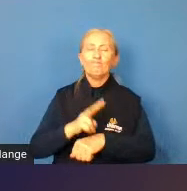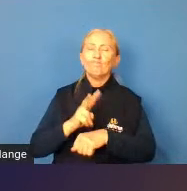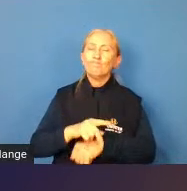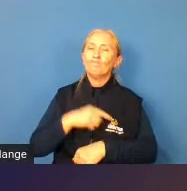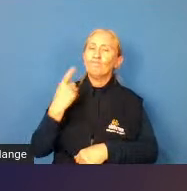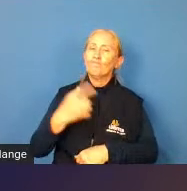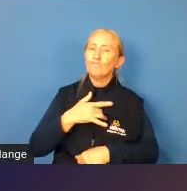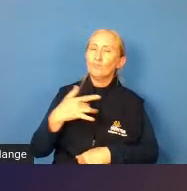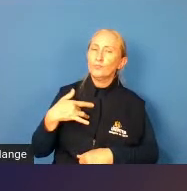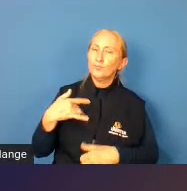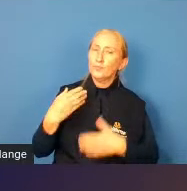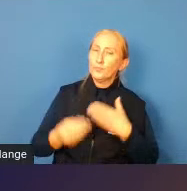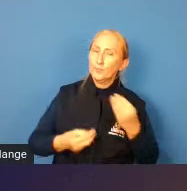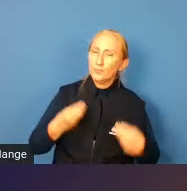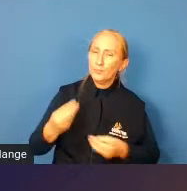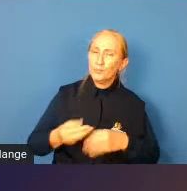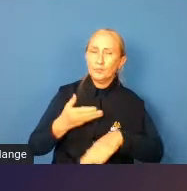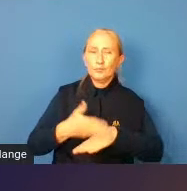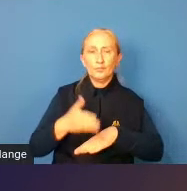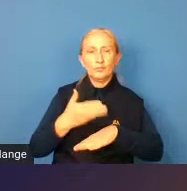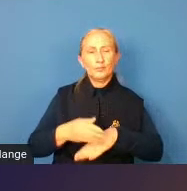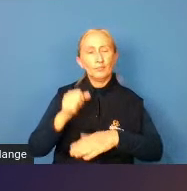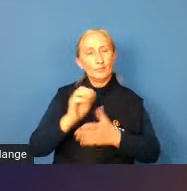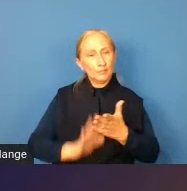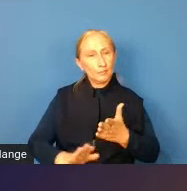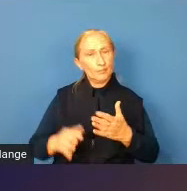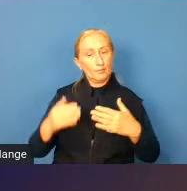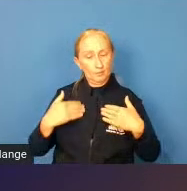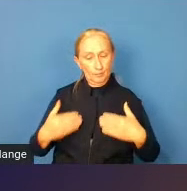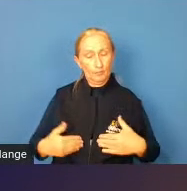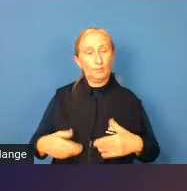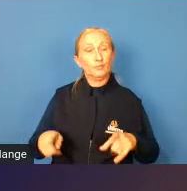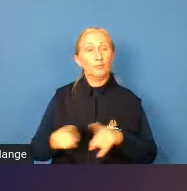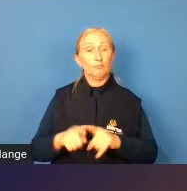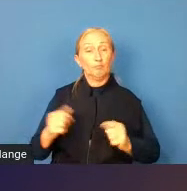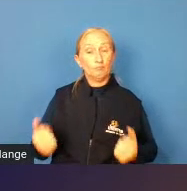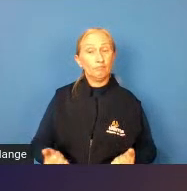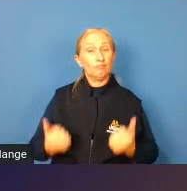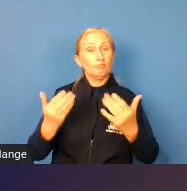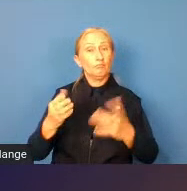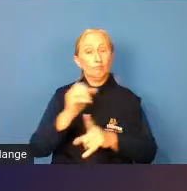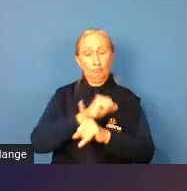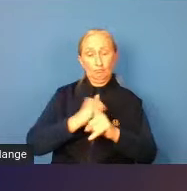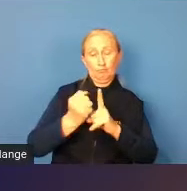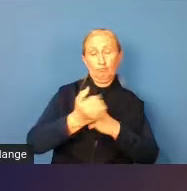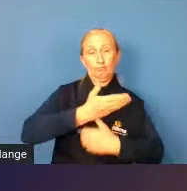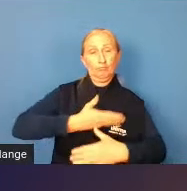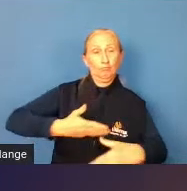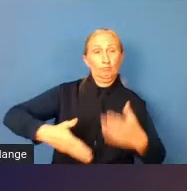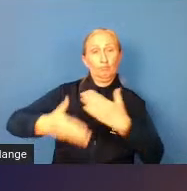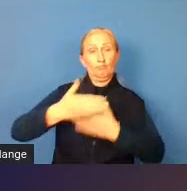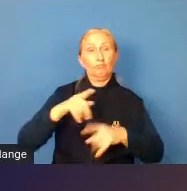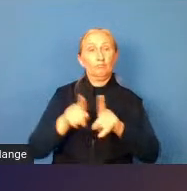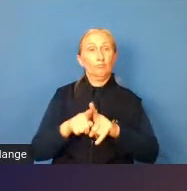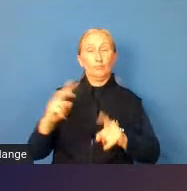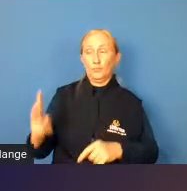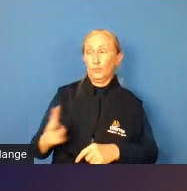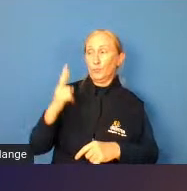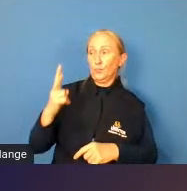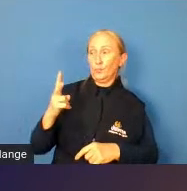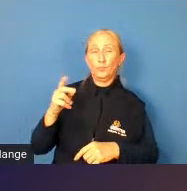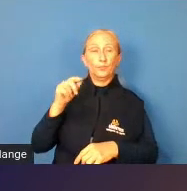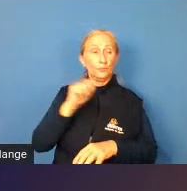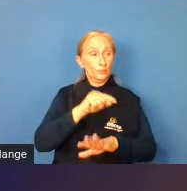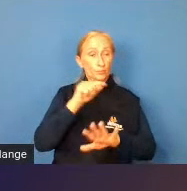nossa saúde o prazer que a gente está praticando aquela atividade física ele tem que promover a socialização ele tem que valorizar os